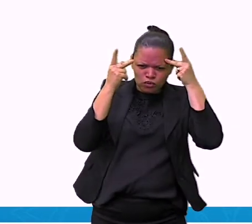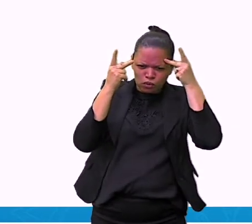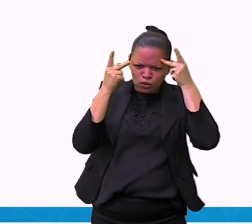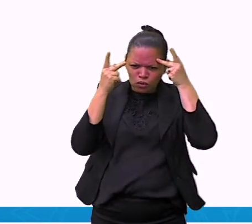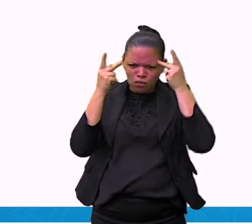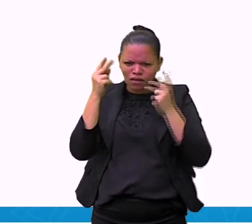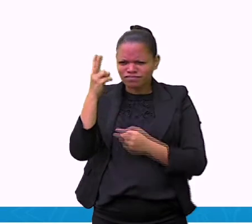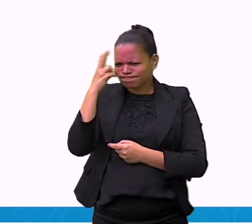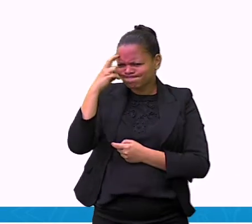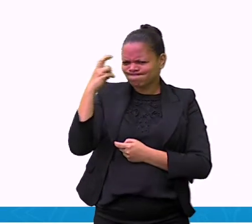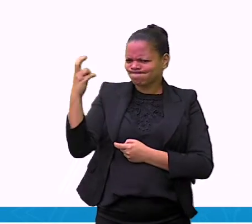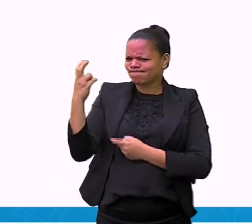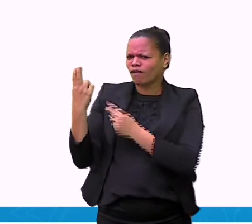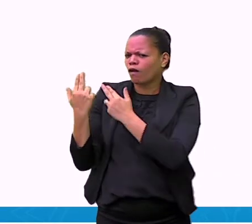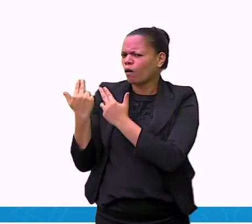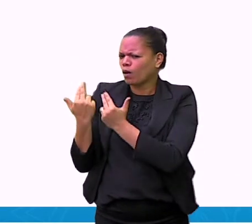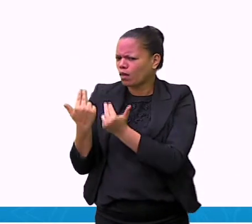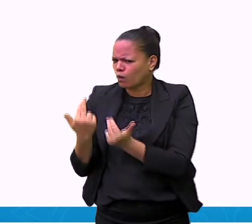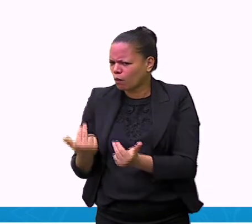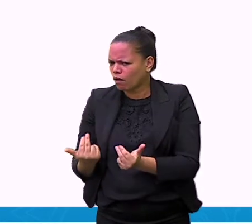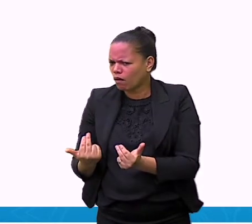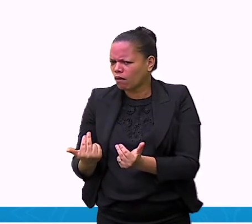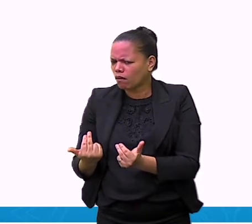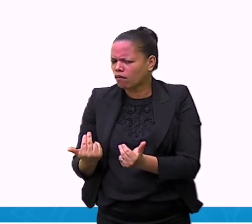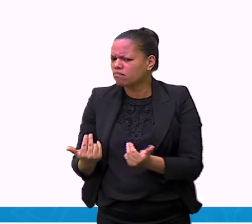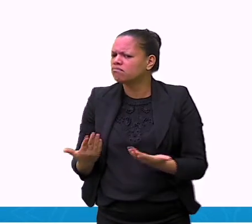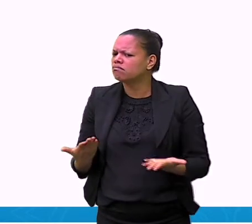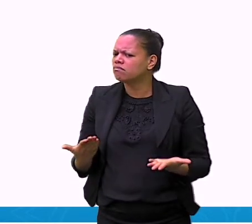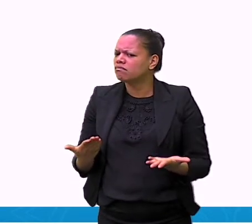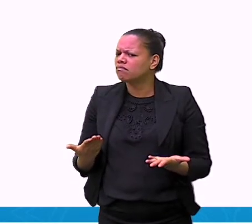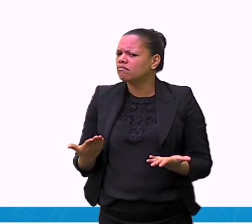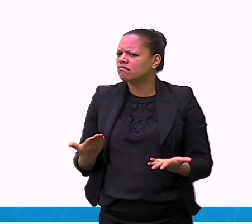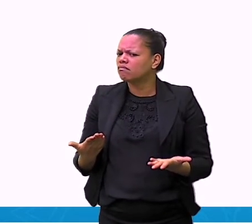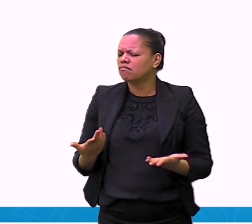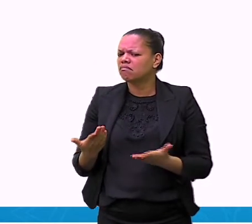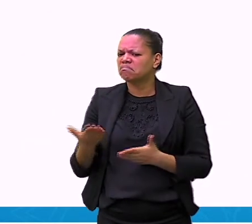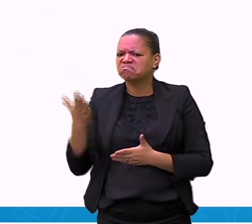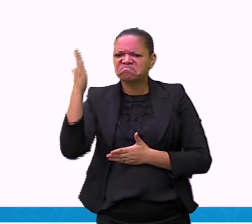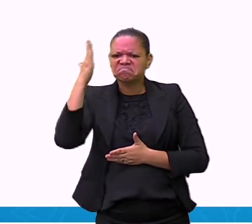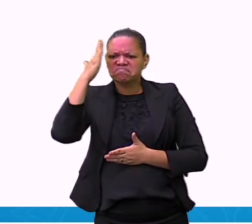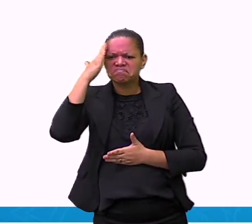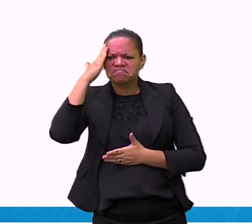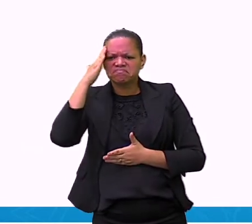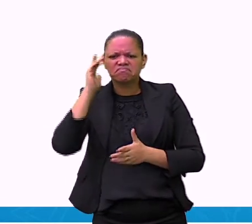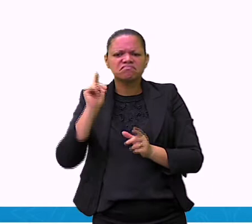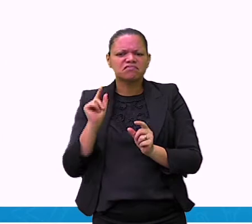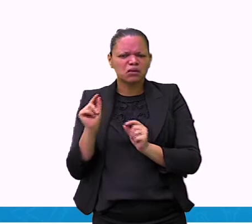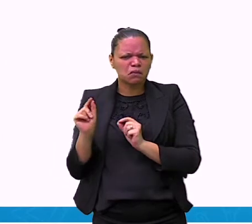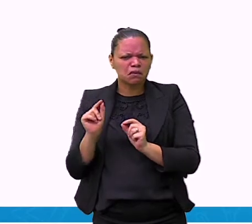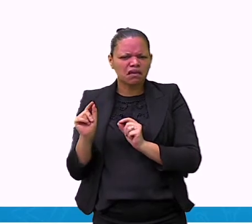O que você acha? Macacos são inteligentes como os humanos? Vamos ver.